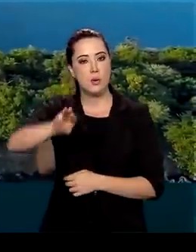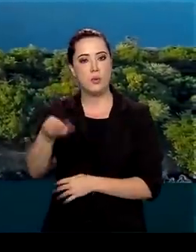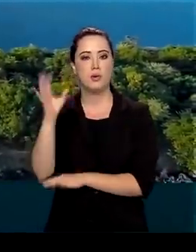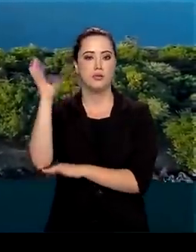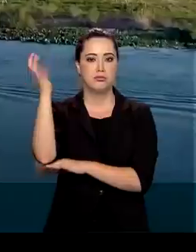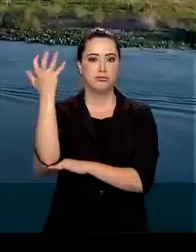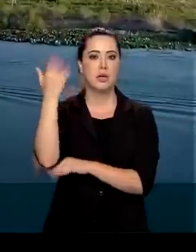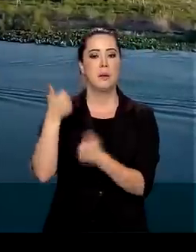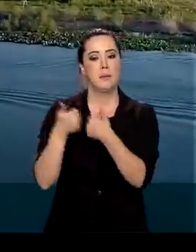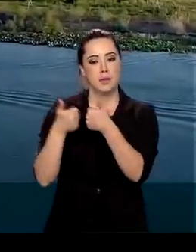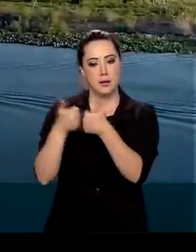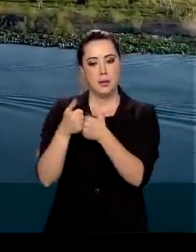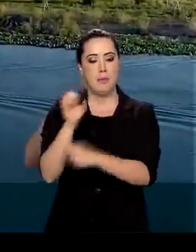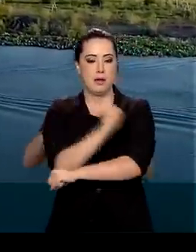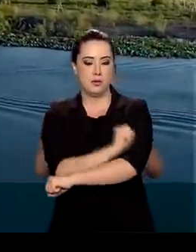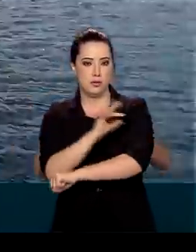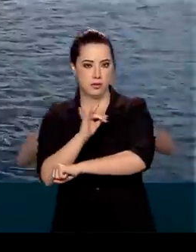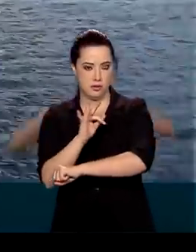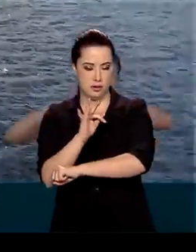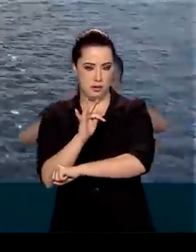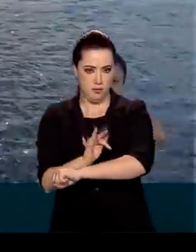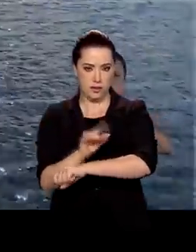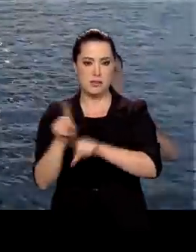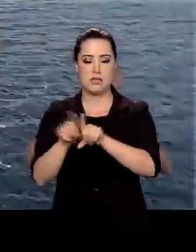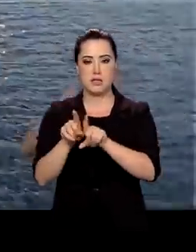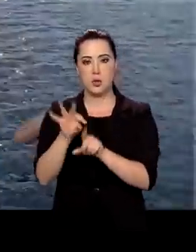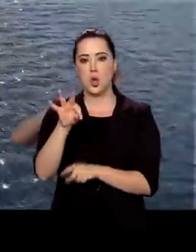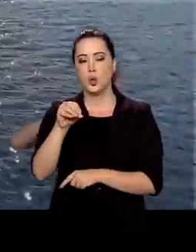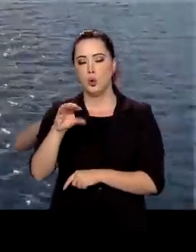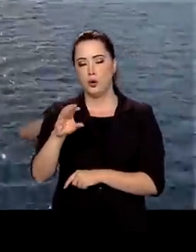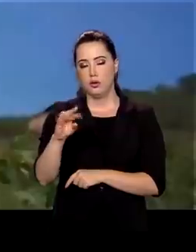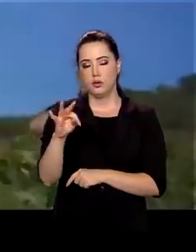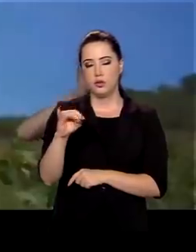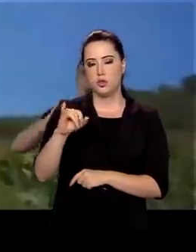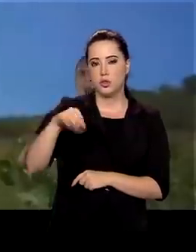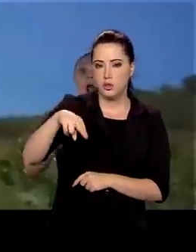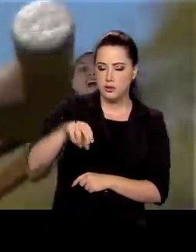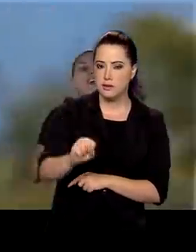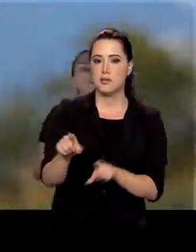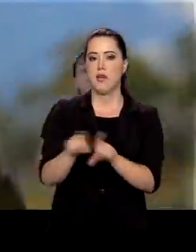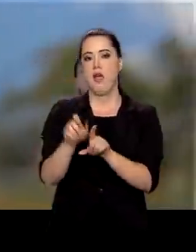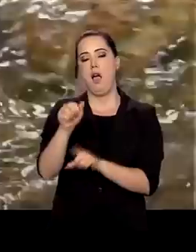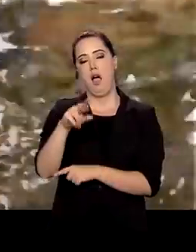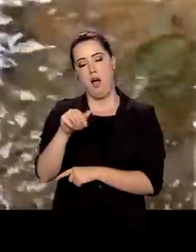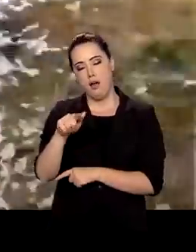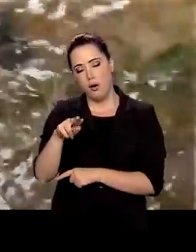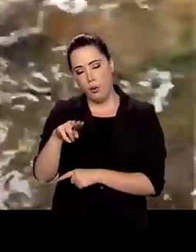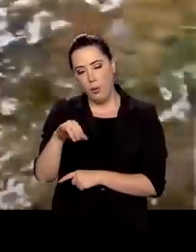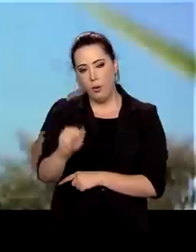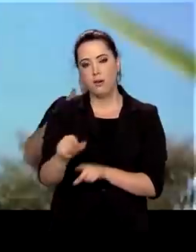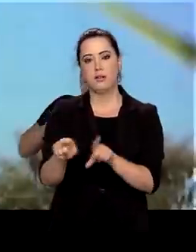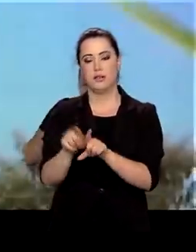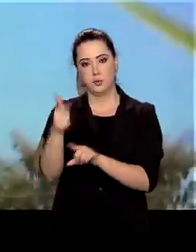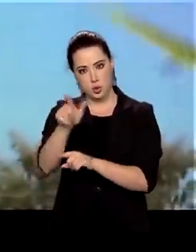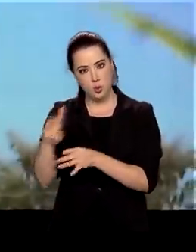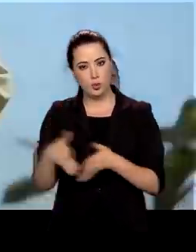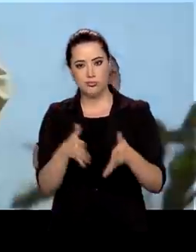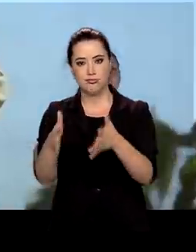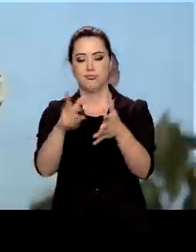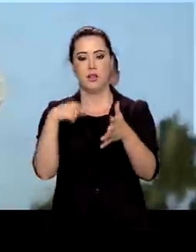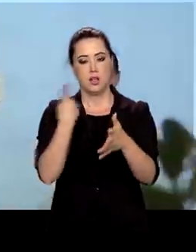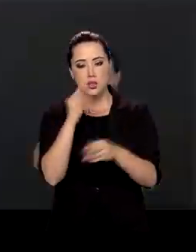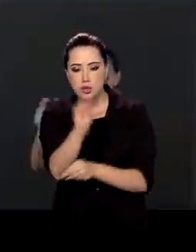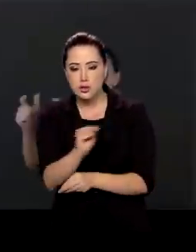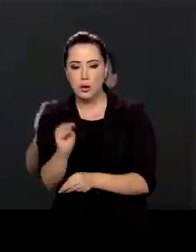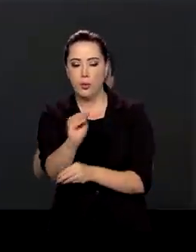bacias dos rios São Francisco, Tocantins, Araguaia, Parnaíba e no rio Taquari. Estamos cuidando das nascentes, recuperando